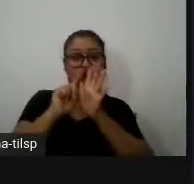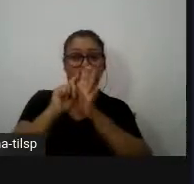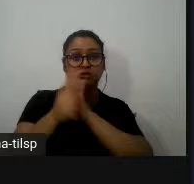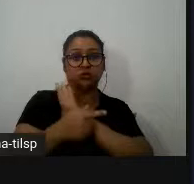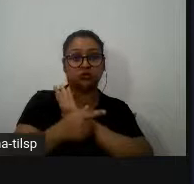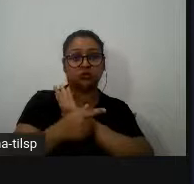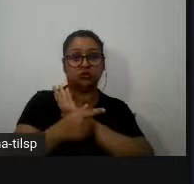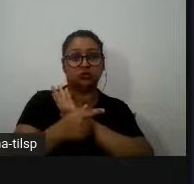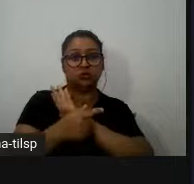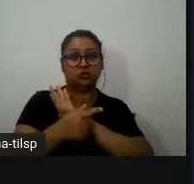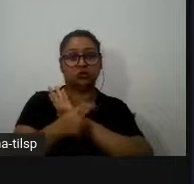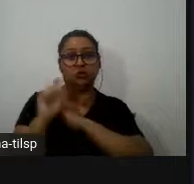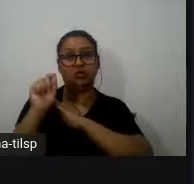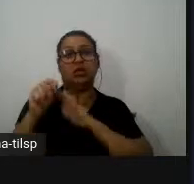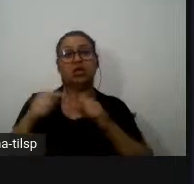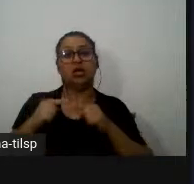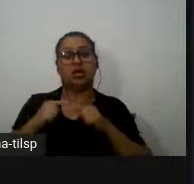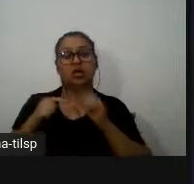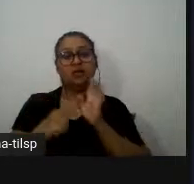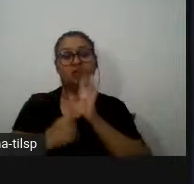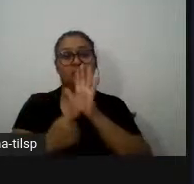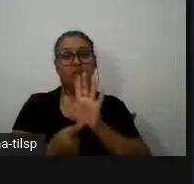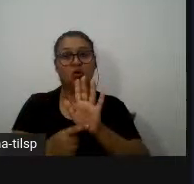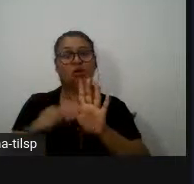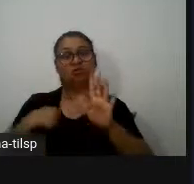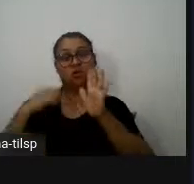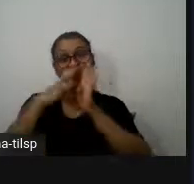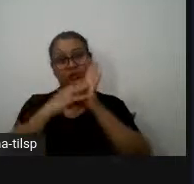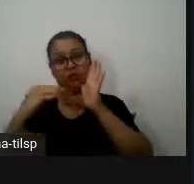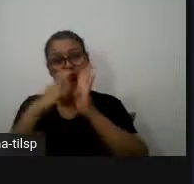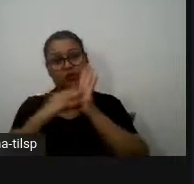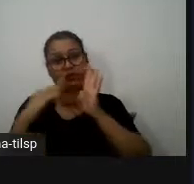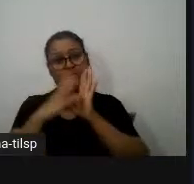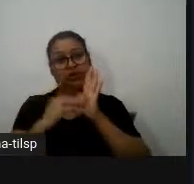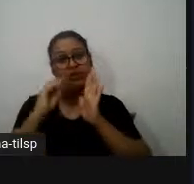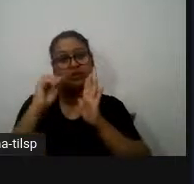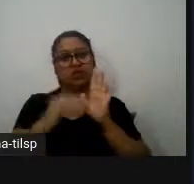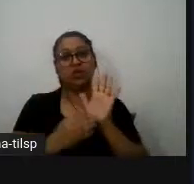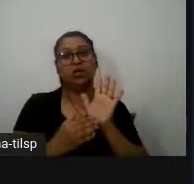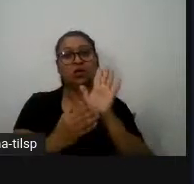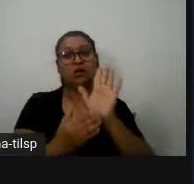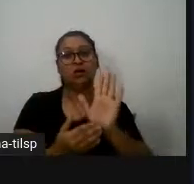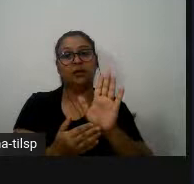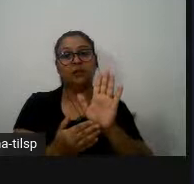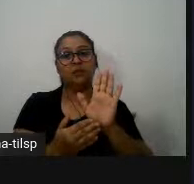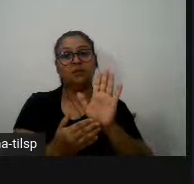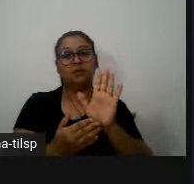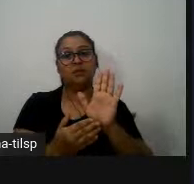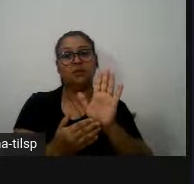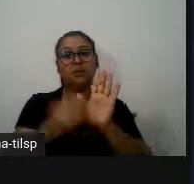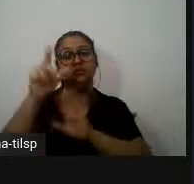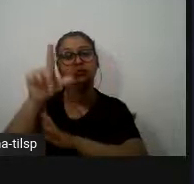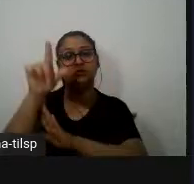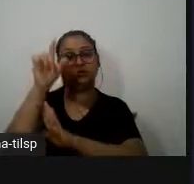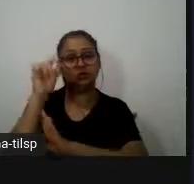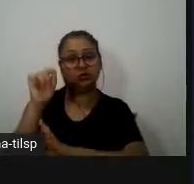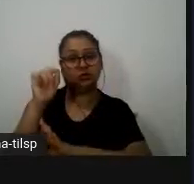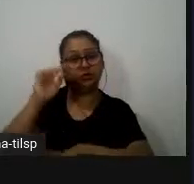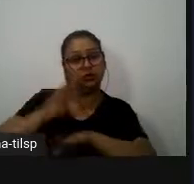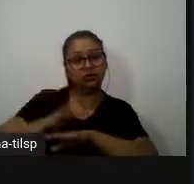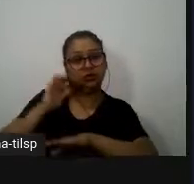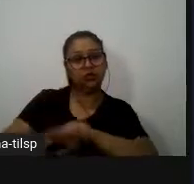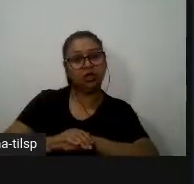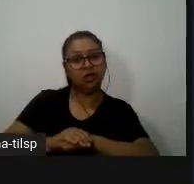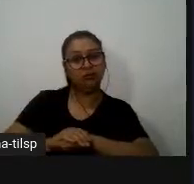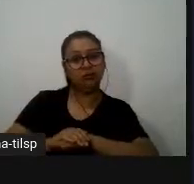entidade abstrata é um modelo que é adotado ou seja escolhido num determinado momento